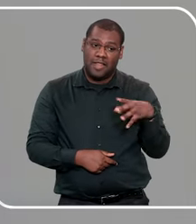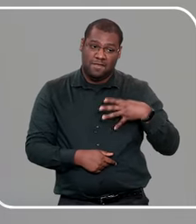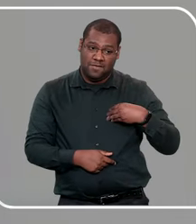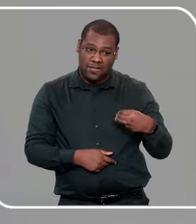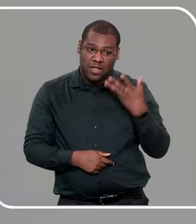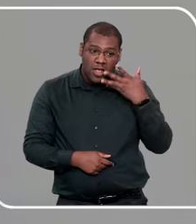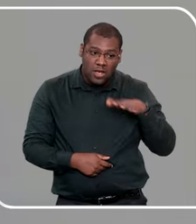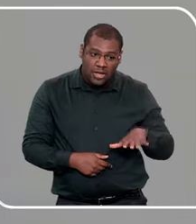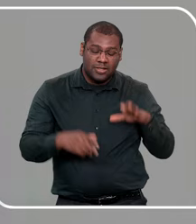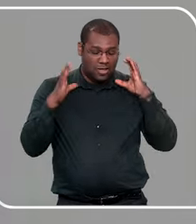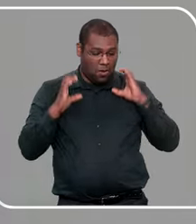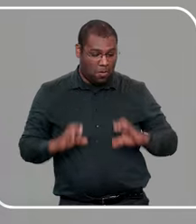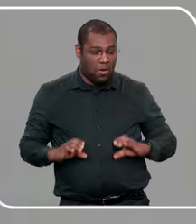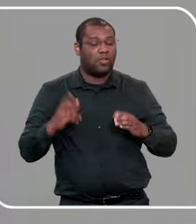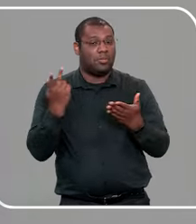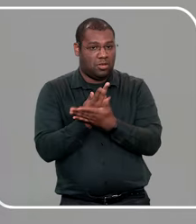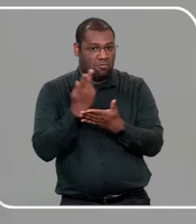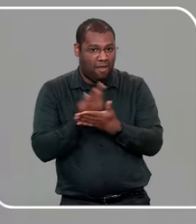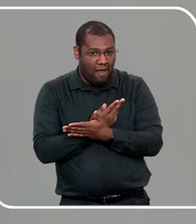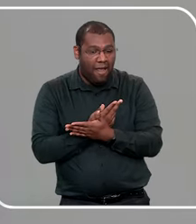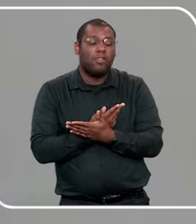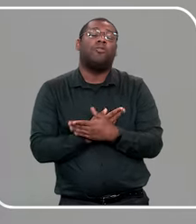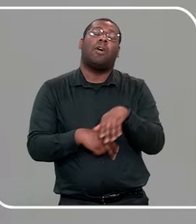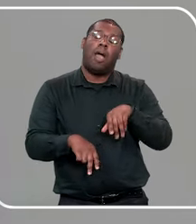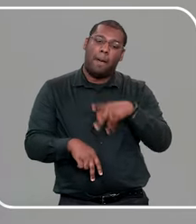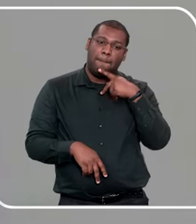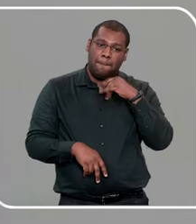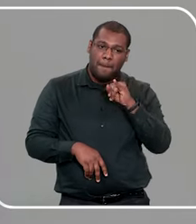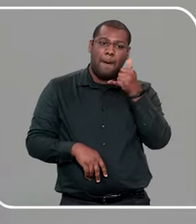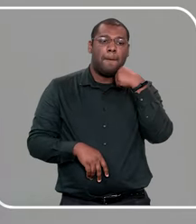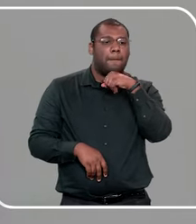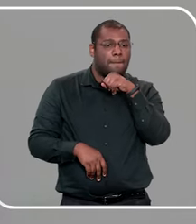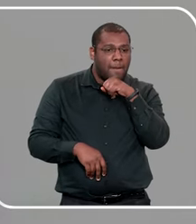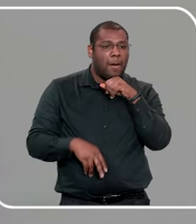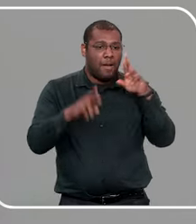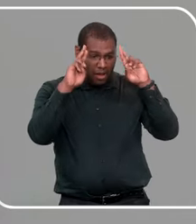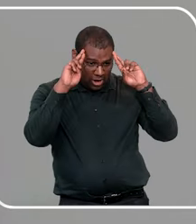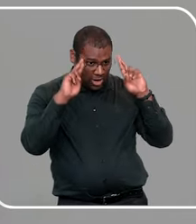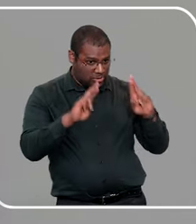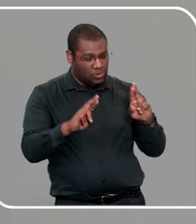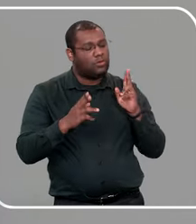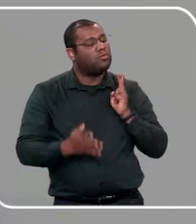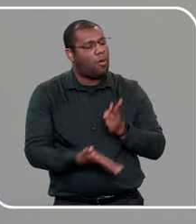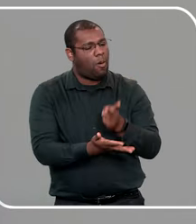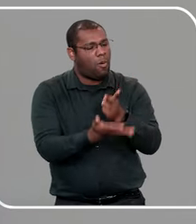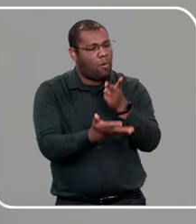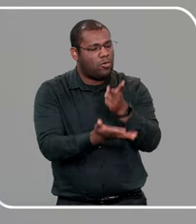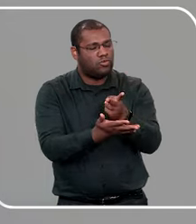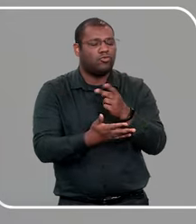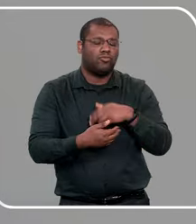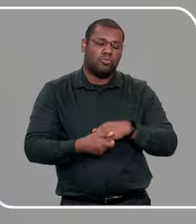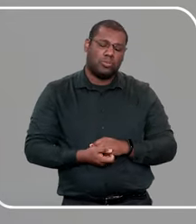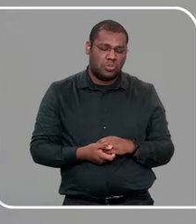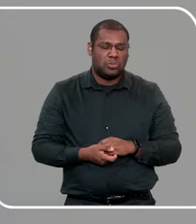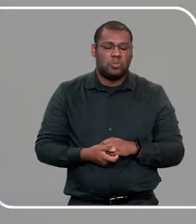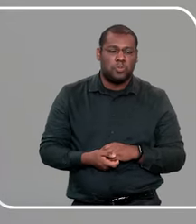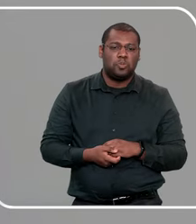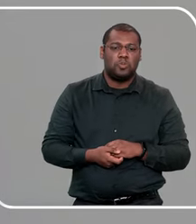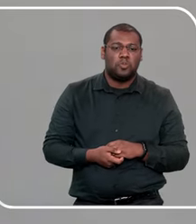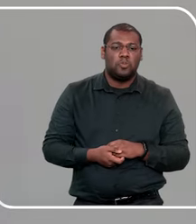acolhimento, e eu acredito que, nossa playlist aqui, dá bastante base, para esse tipo de criação, com respeito.